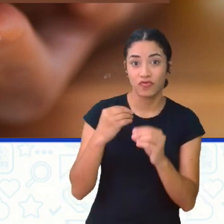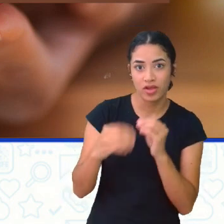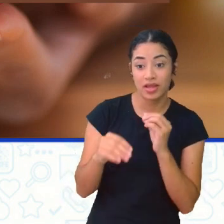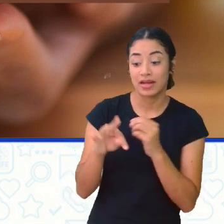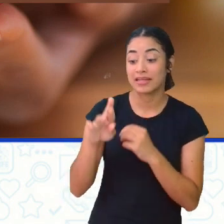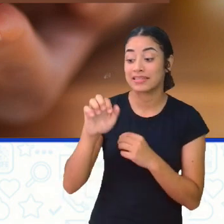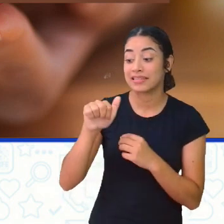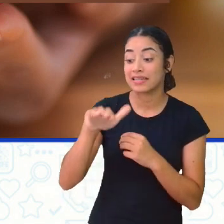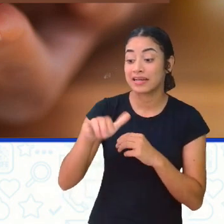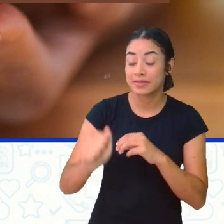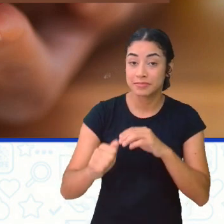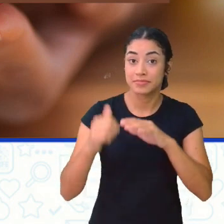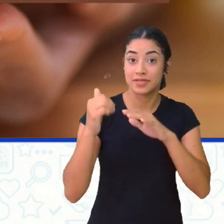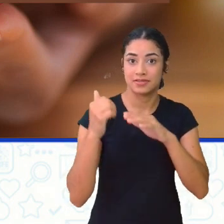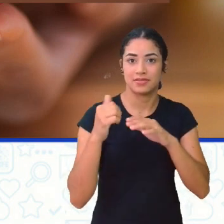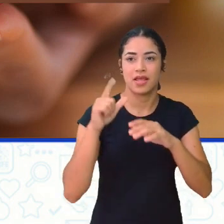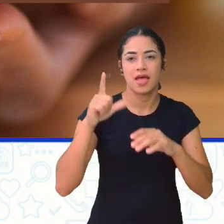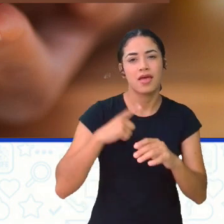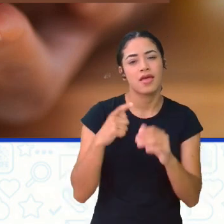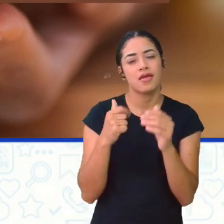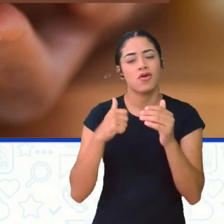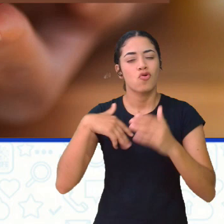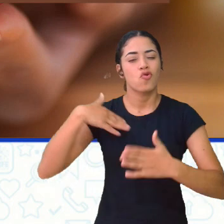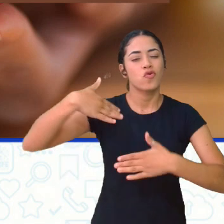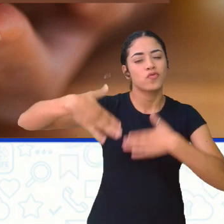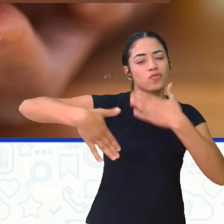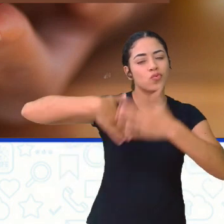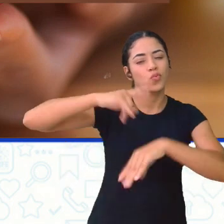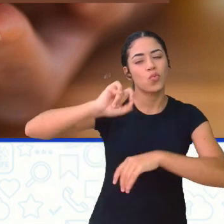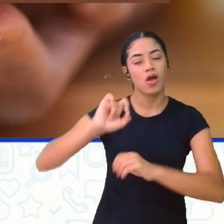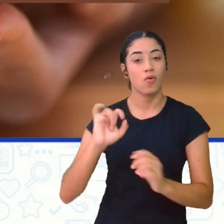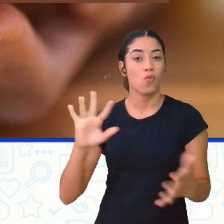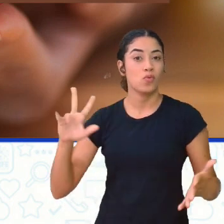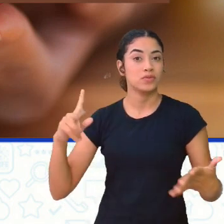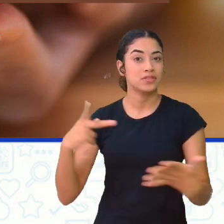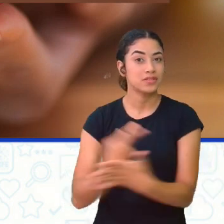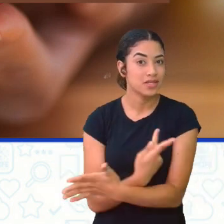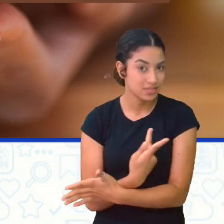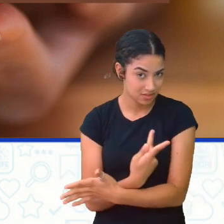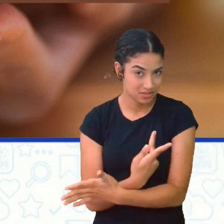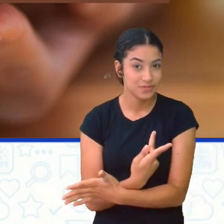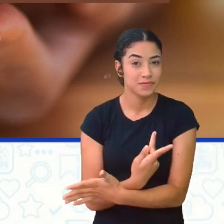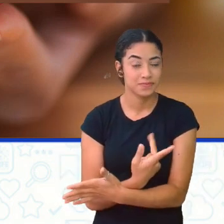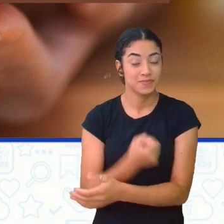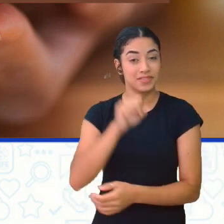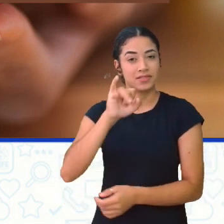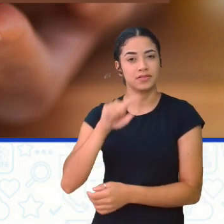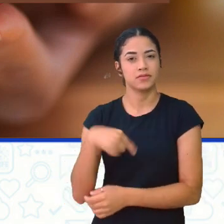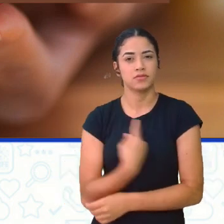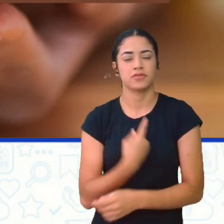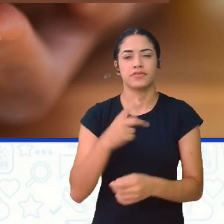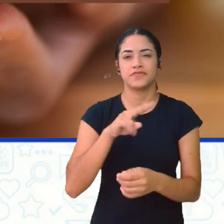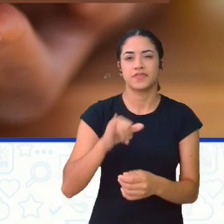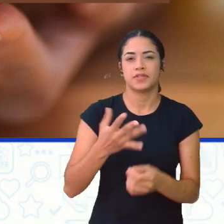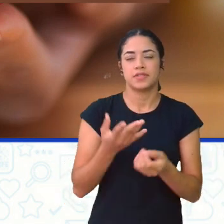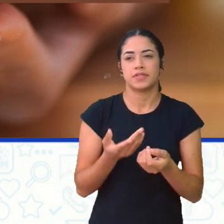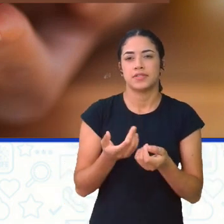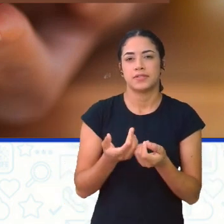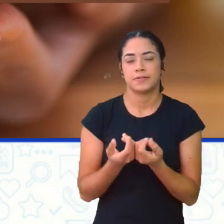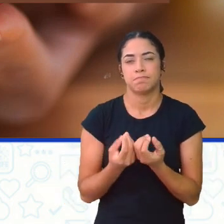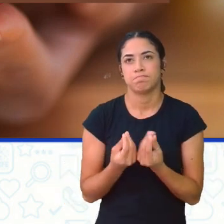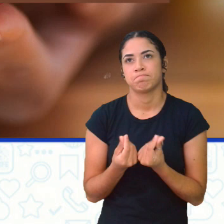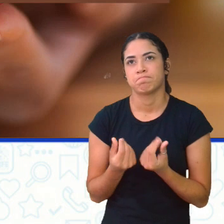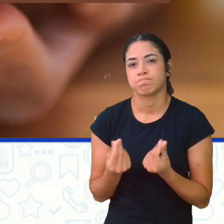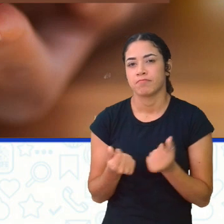Então o enredo Vai ser o desenrolar Dos acontecimentos Se a gente fosse Dar nome Se a gente fosse